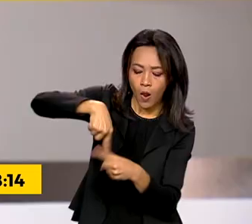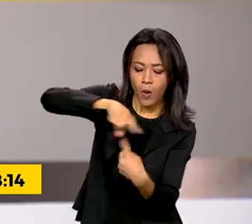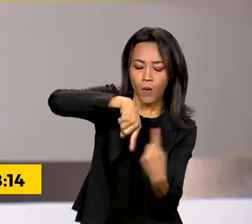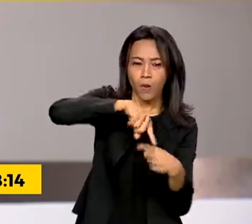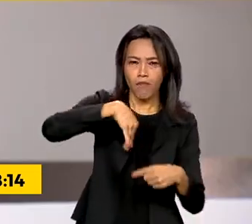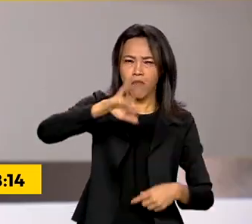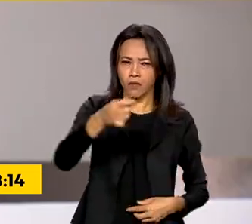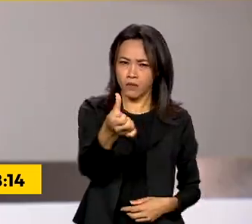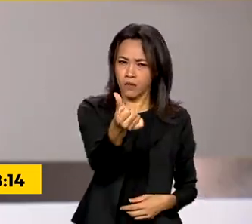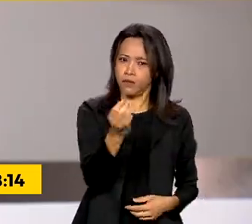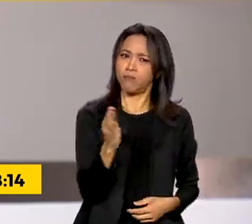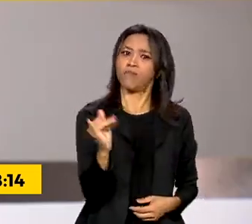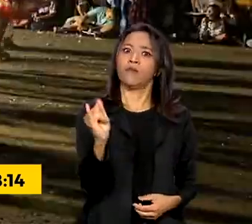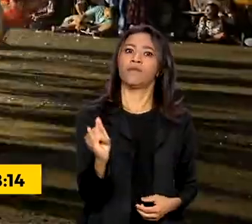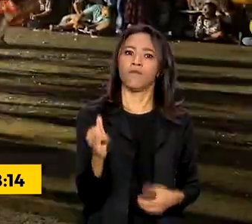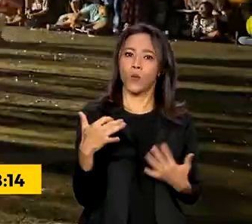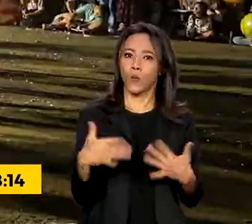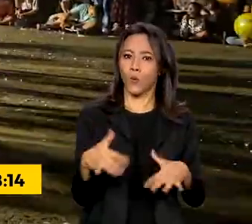bilhões de reais.